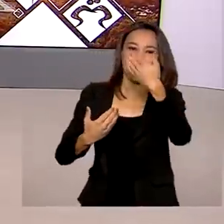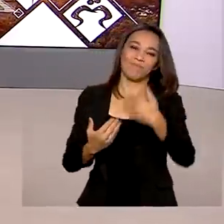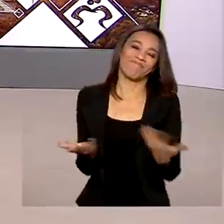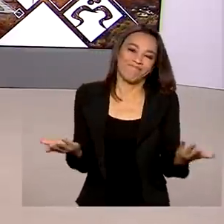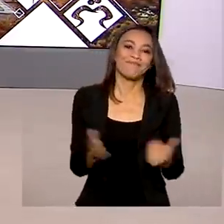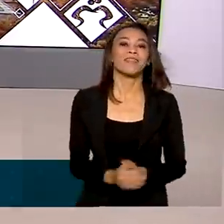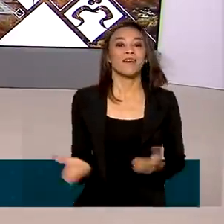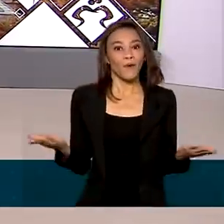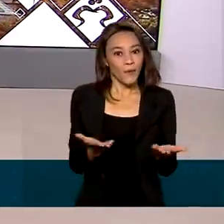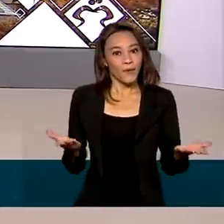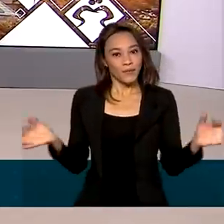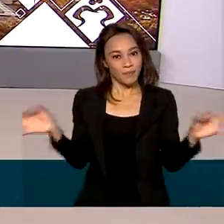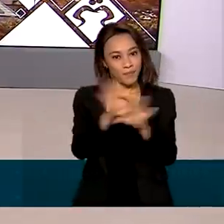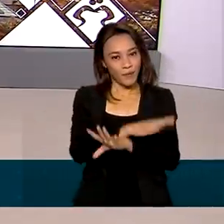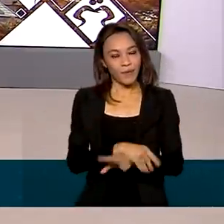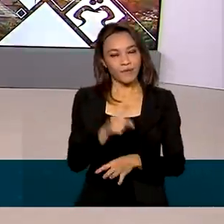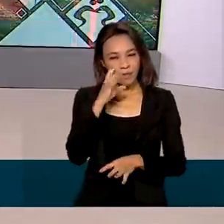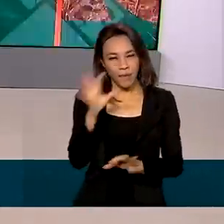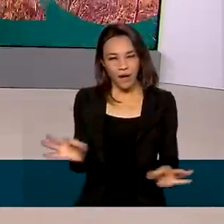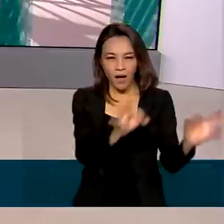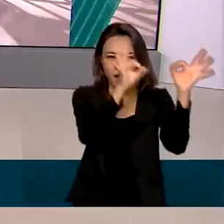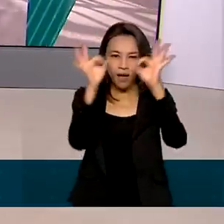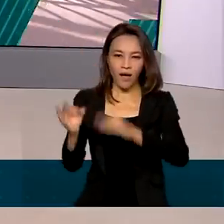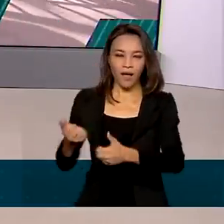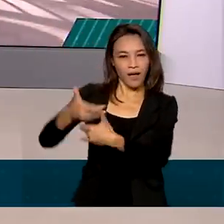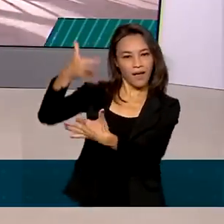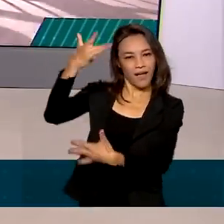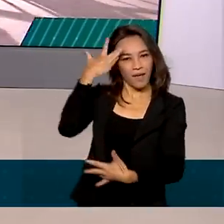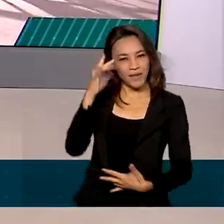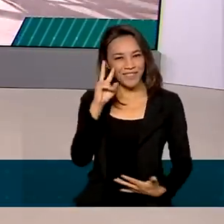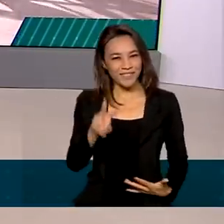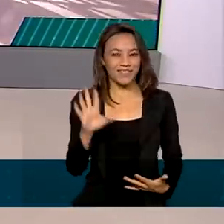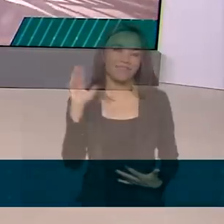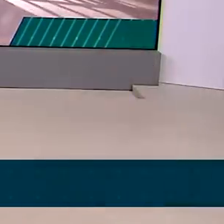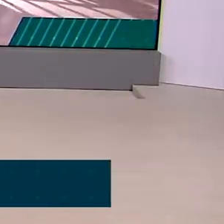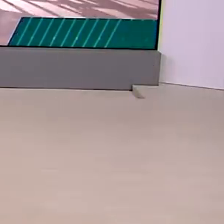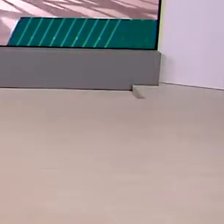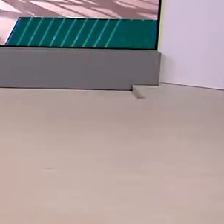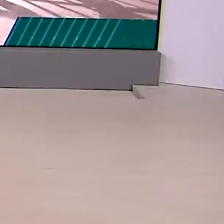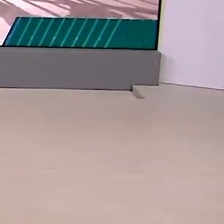reportagens de hoje estão nas nossas redes sociais. Nos vemos amanhã. Até lá. Tchau, tchau.